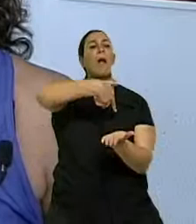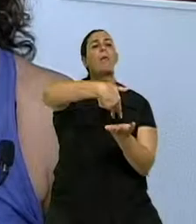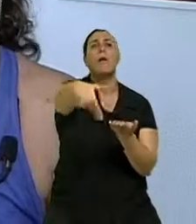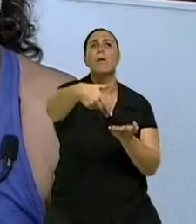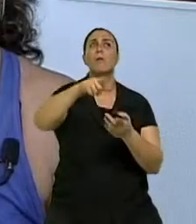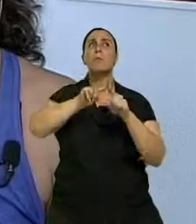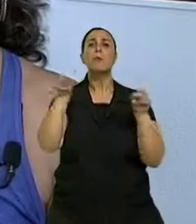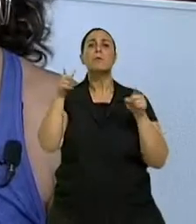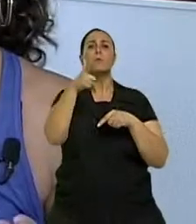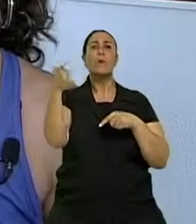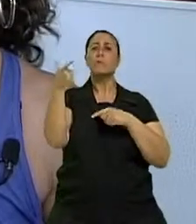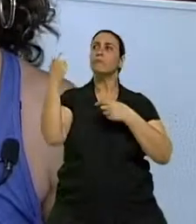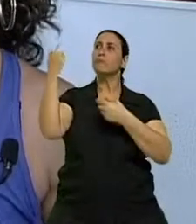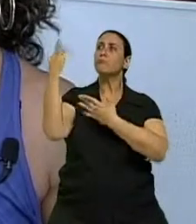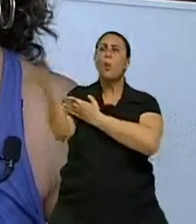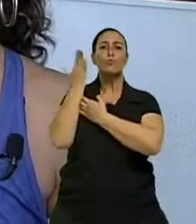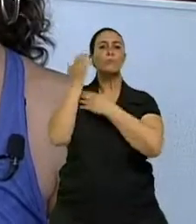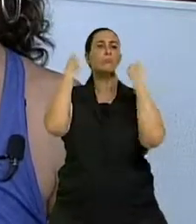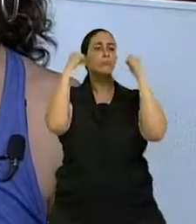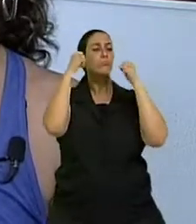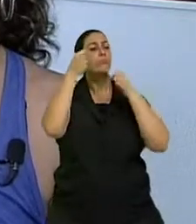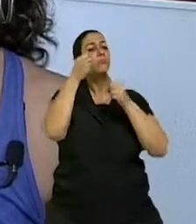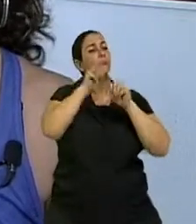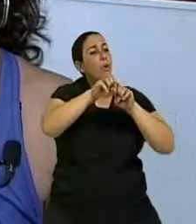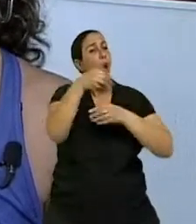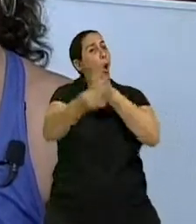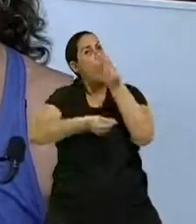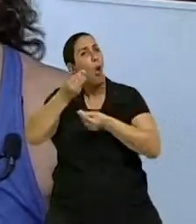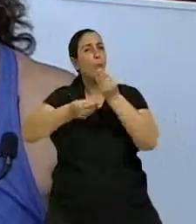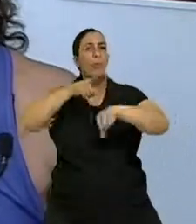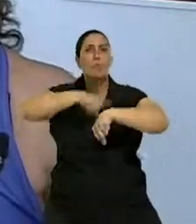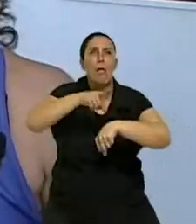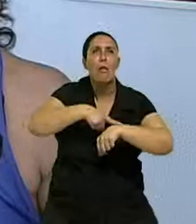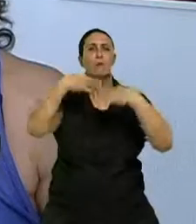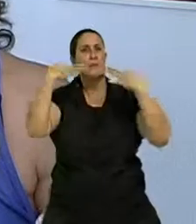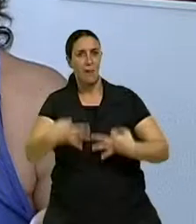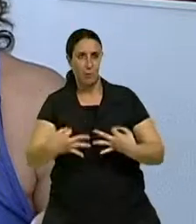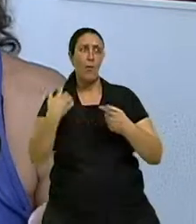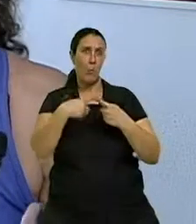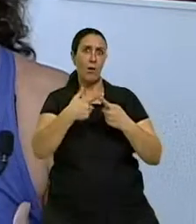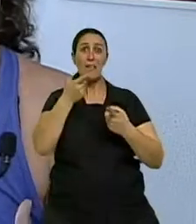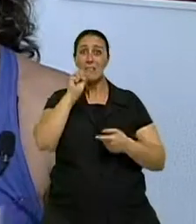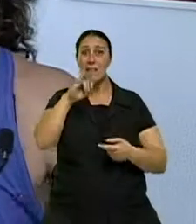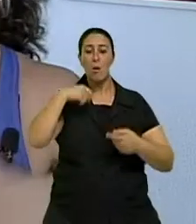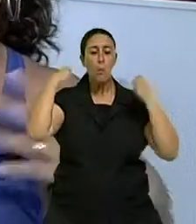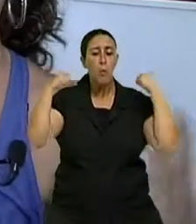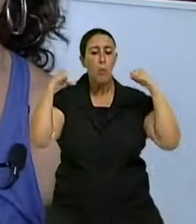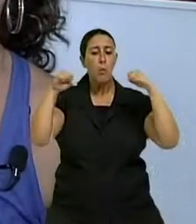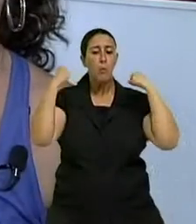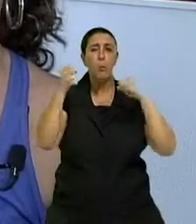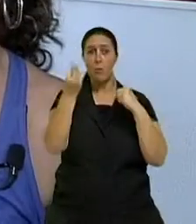exercício. Onde vai ocasionar o desgaste ao longo da vida, né? Que tu